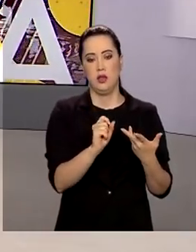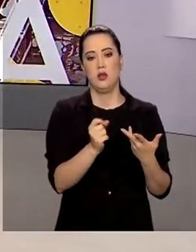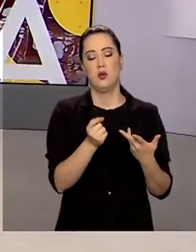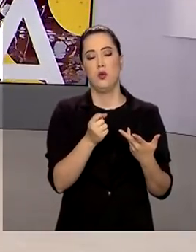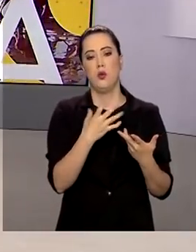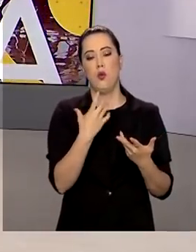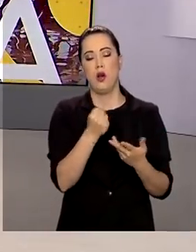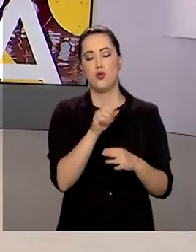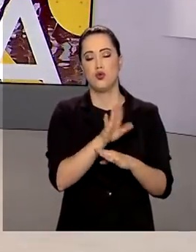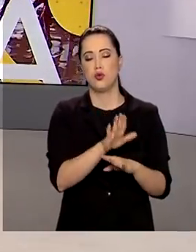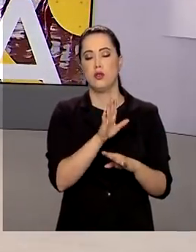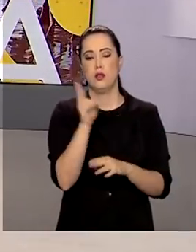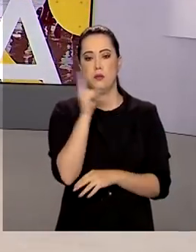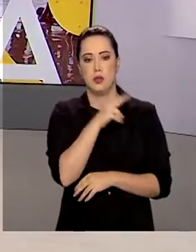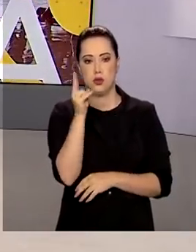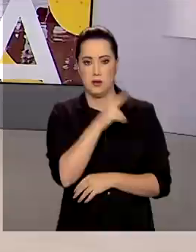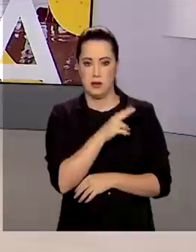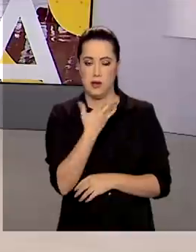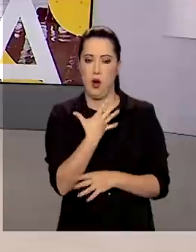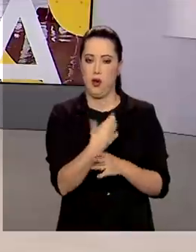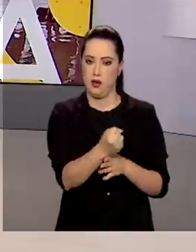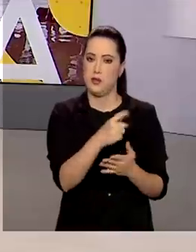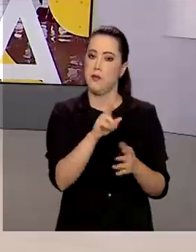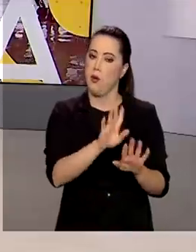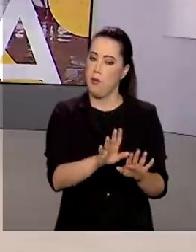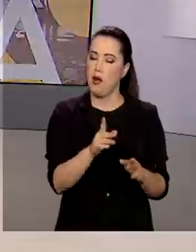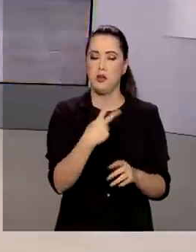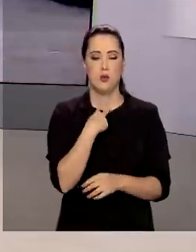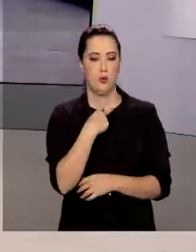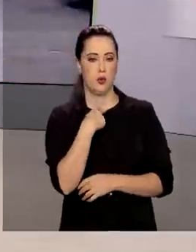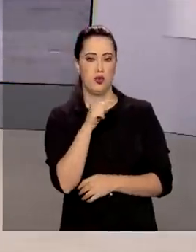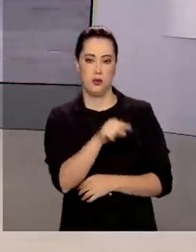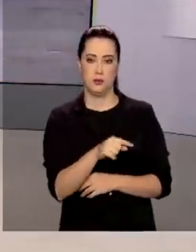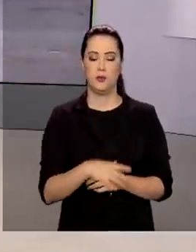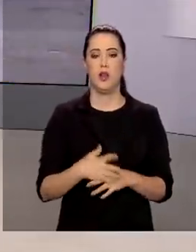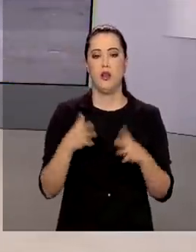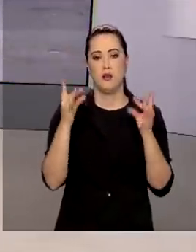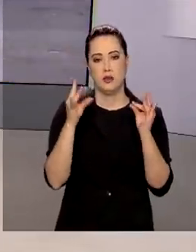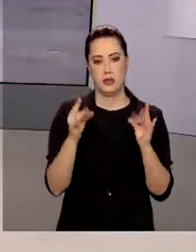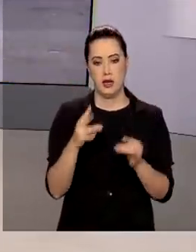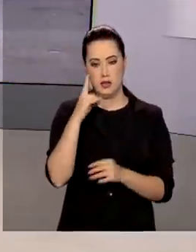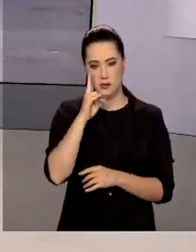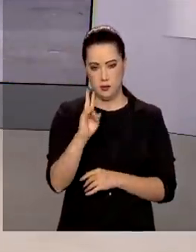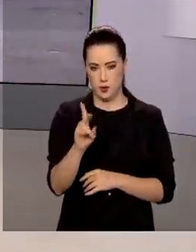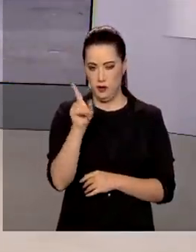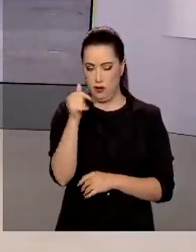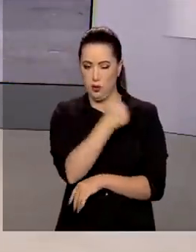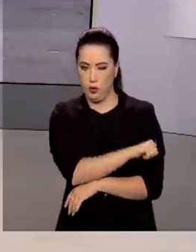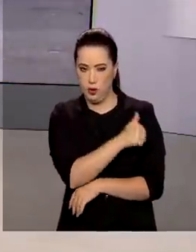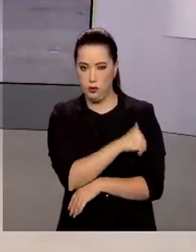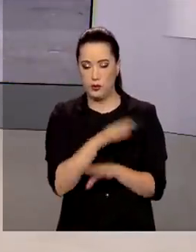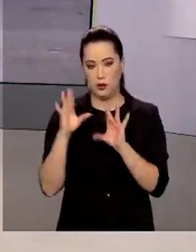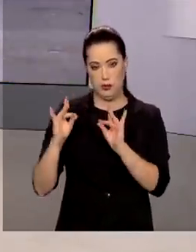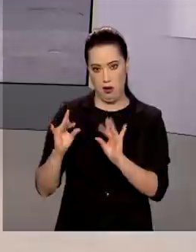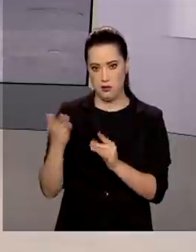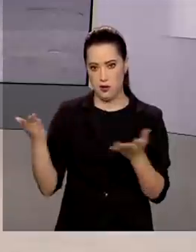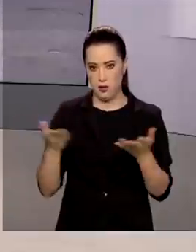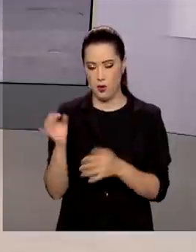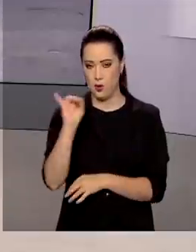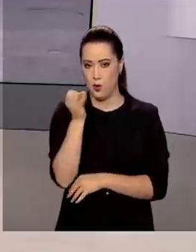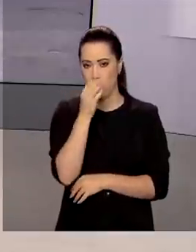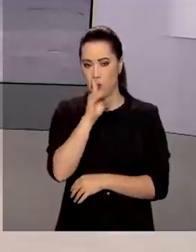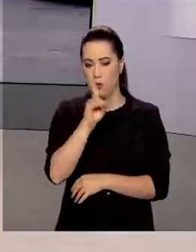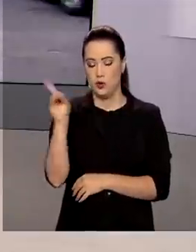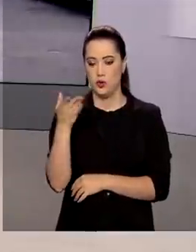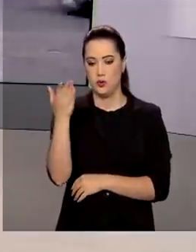dinheiro ou pode contestar. A repórter Cláudia Boiunga, do Rio de Janeiro, traz os detalhes para a gente. Olá Cláudia, bom dia para